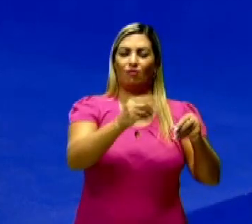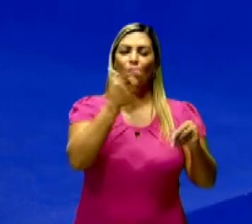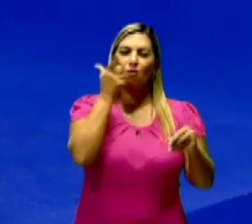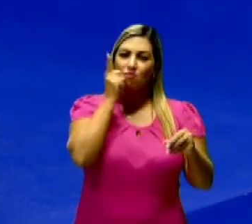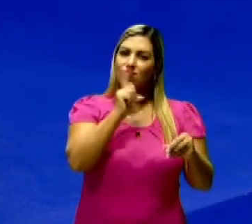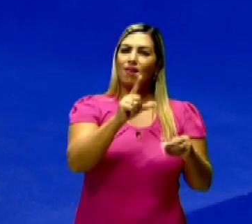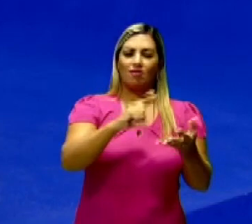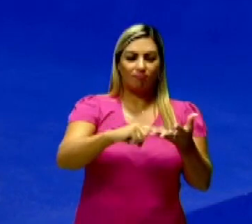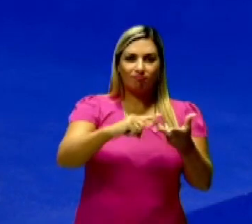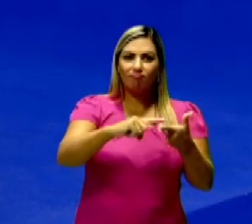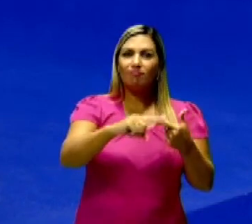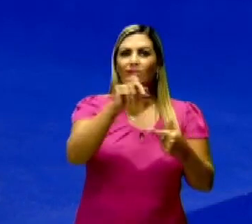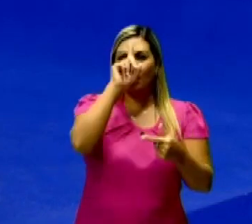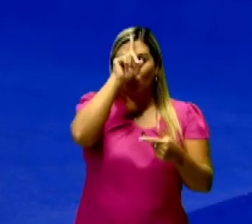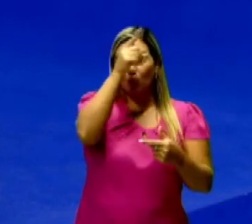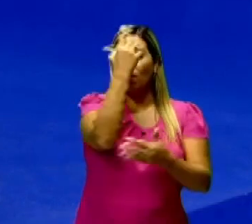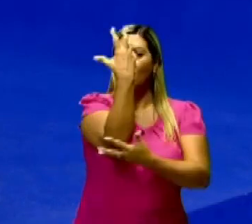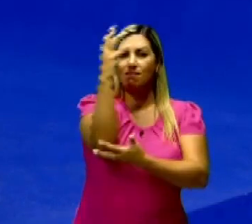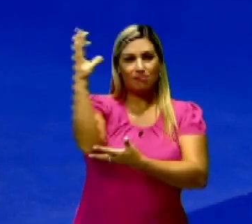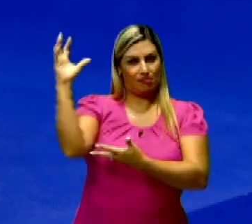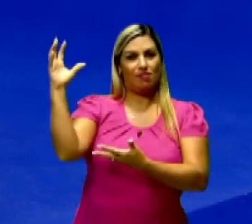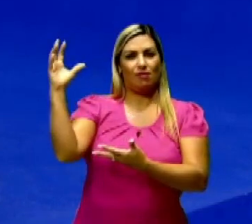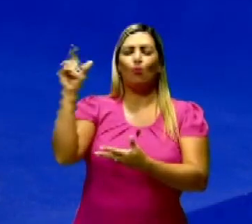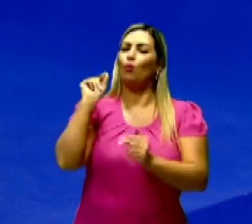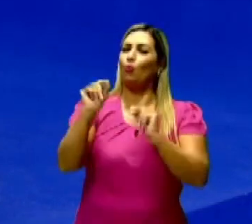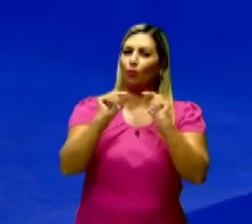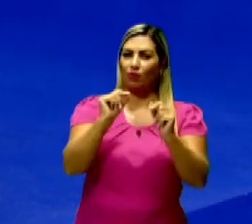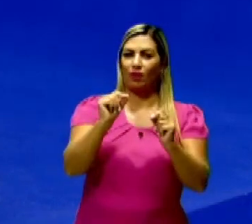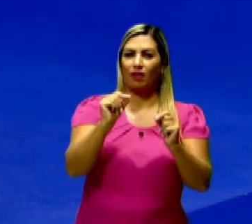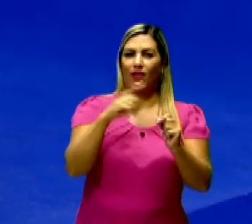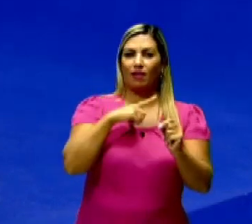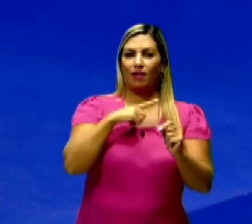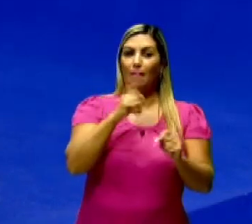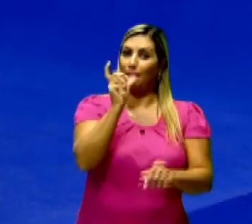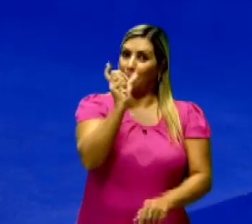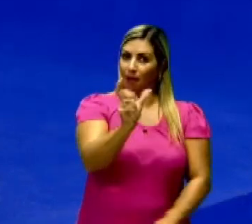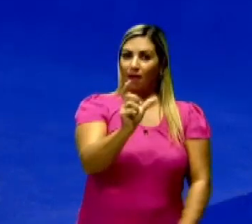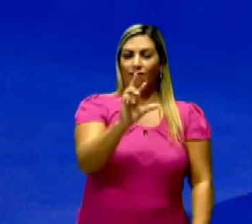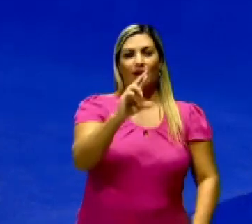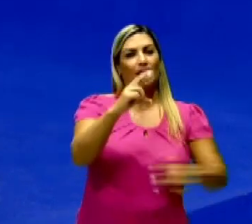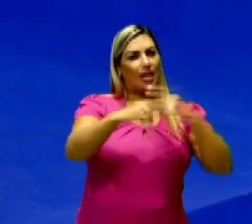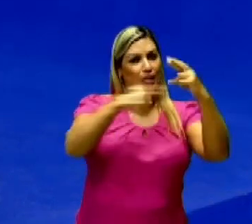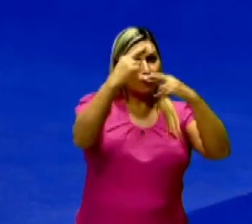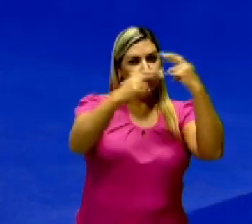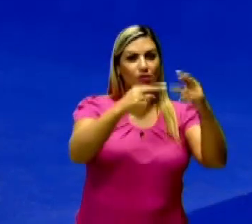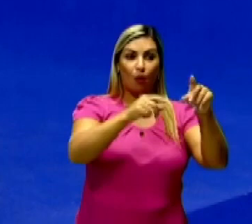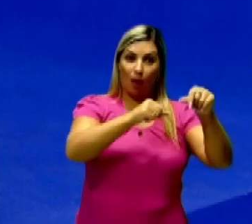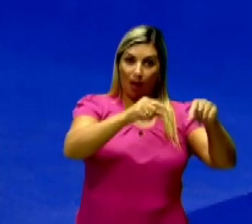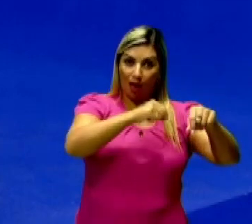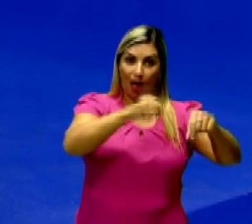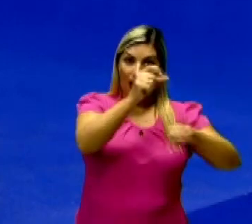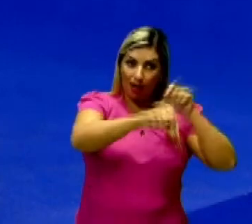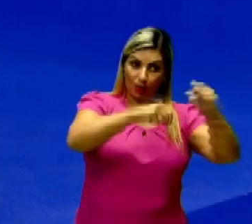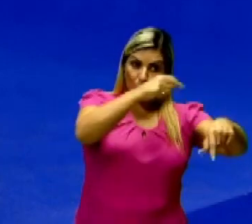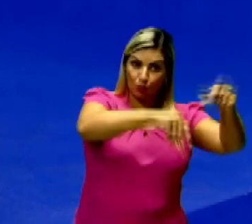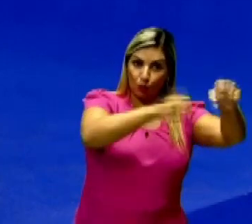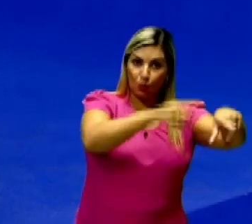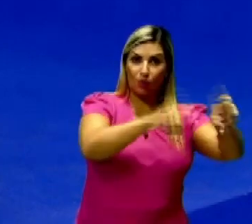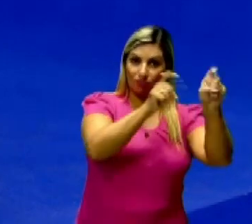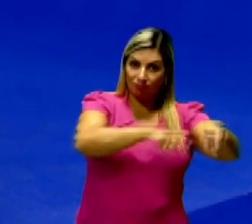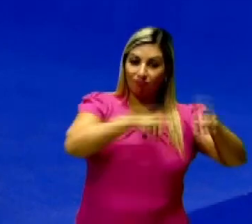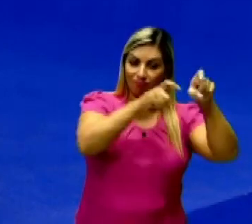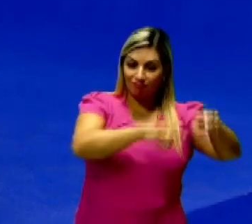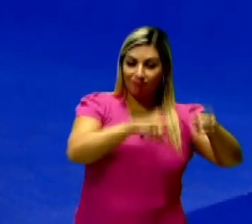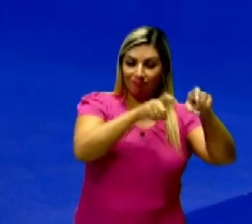sobre os elementos naturais. Que tipo de domínio que é esse? A próprio termo aí, né? Revolução da agricultura. Então ao invés de